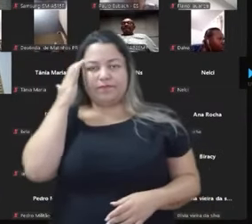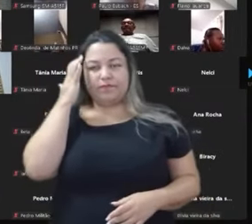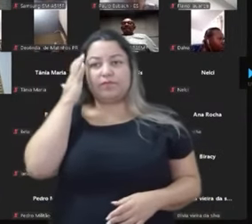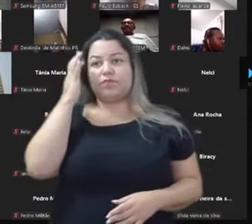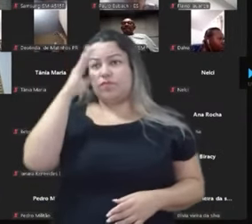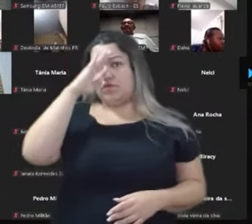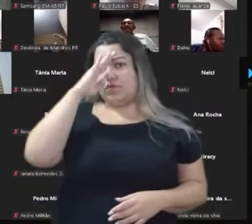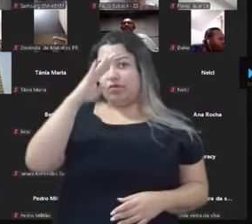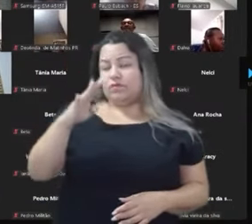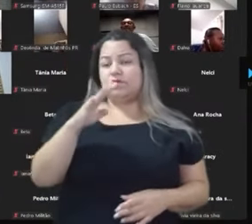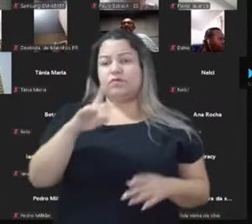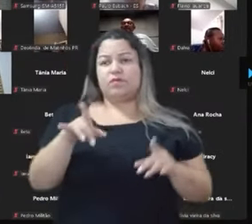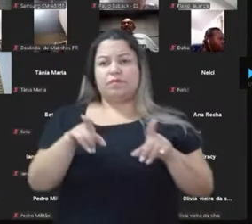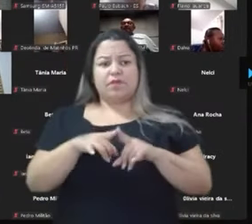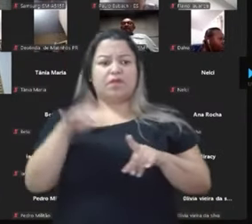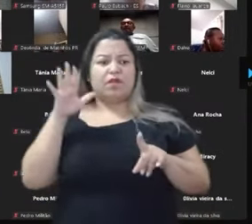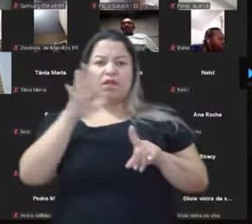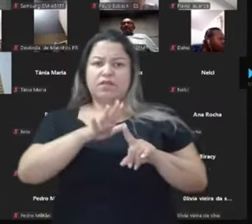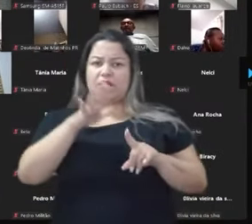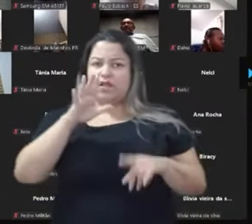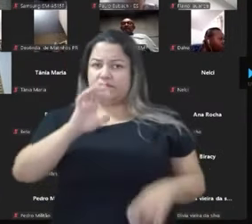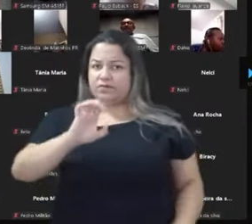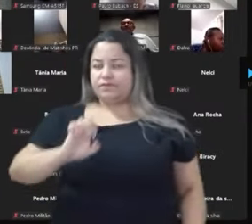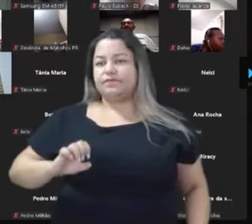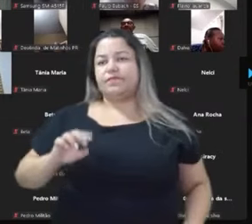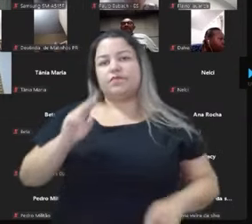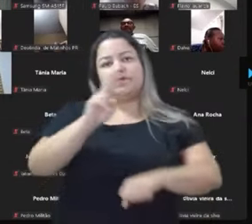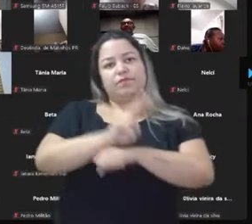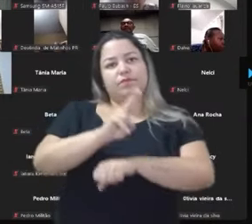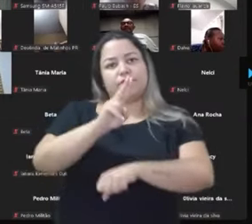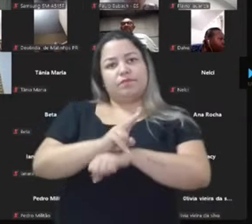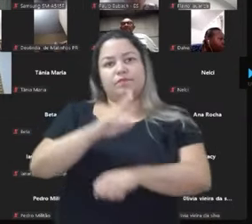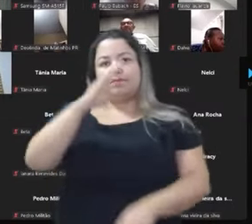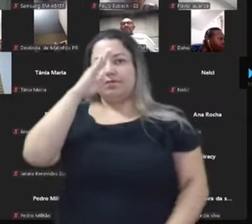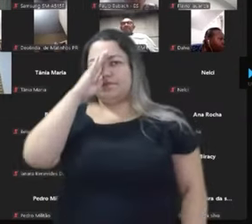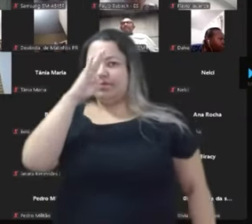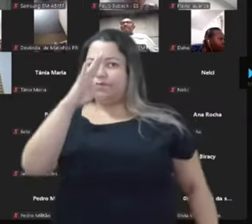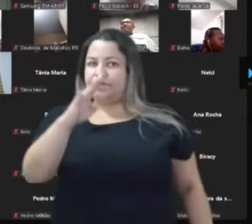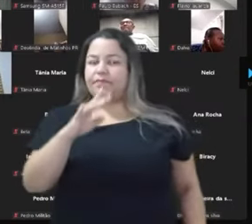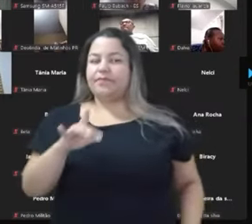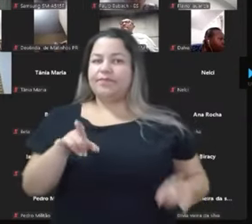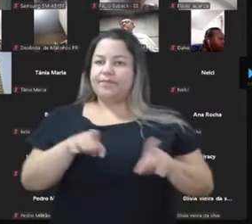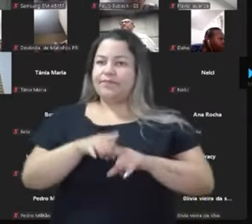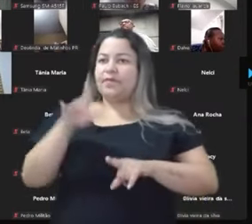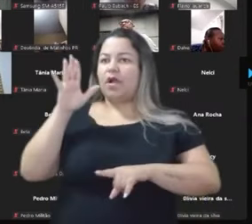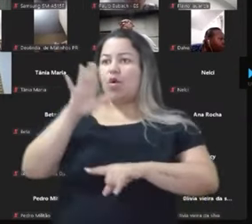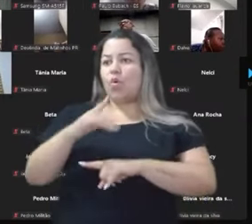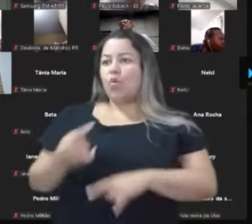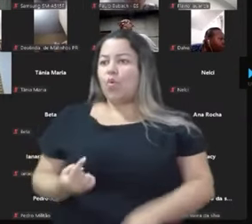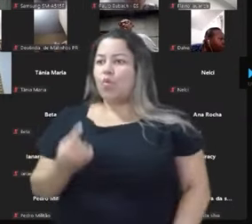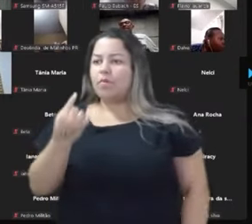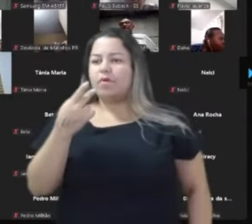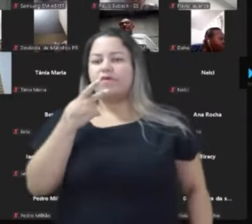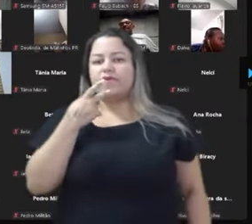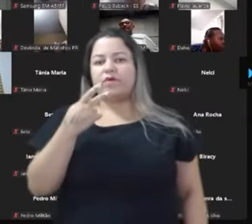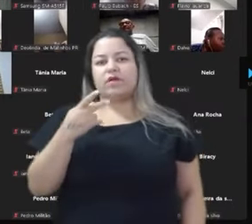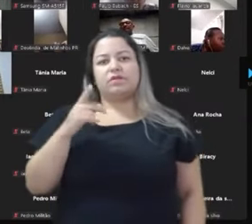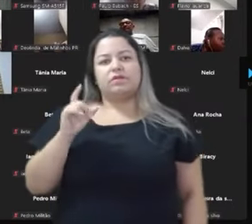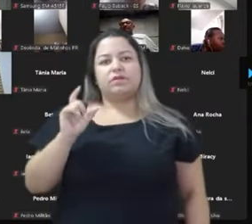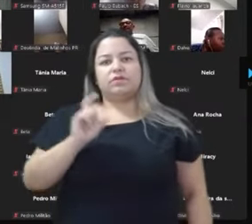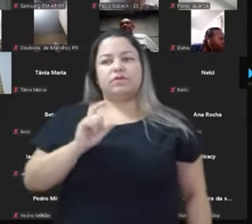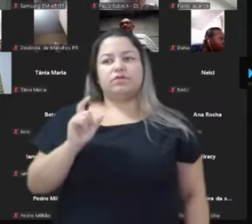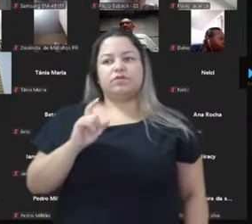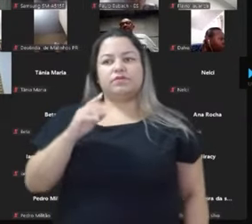extremamente entretido ali em atacar a esquerda e em defender o Bolsonaro. A esquerda ficava entretida em atacar uma fala do Bolsonaro e ele podia